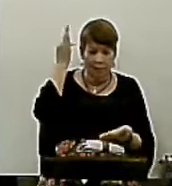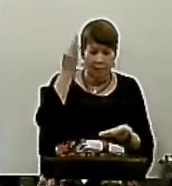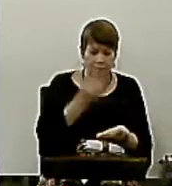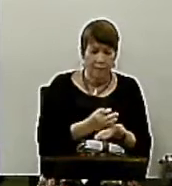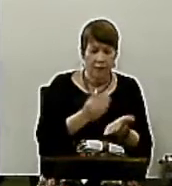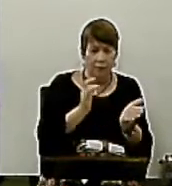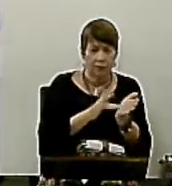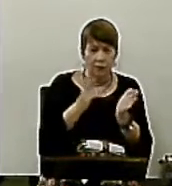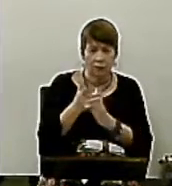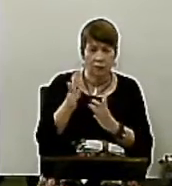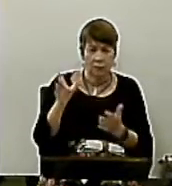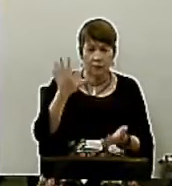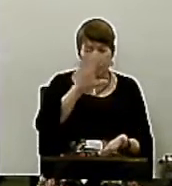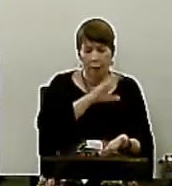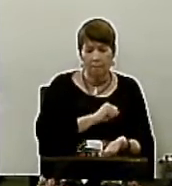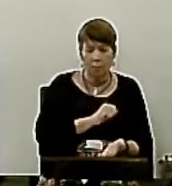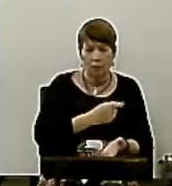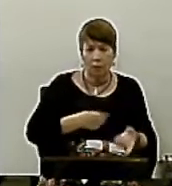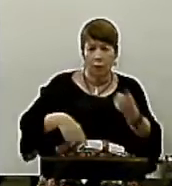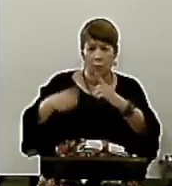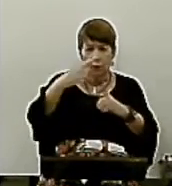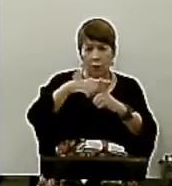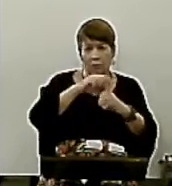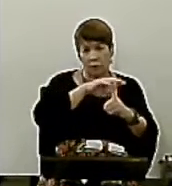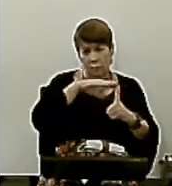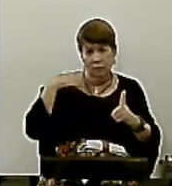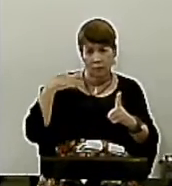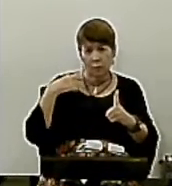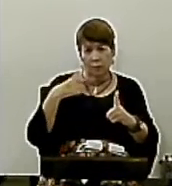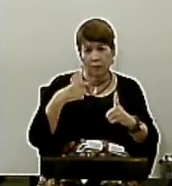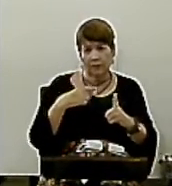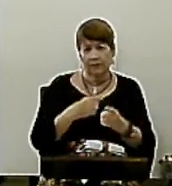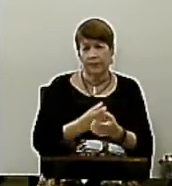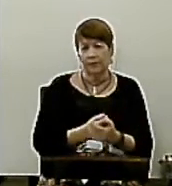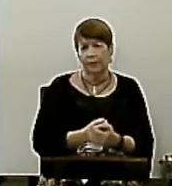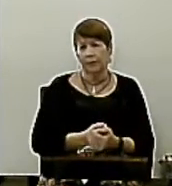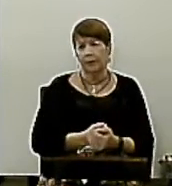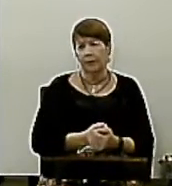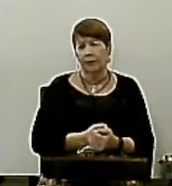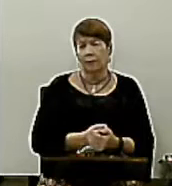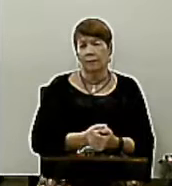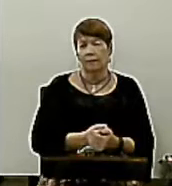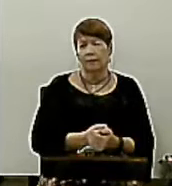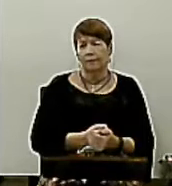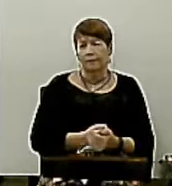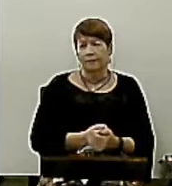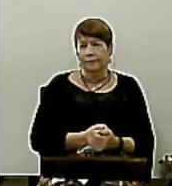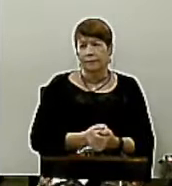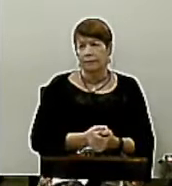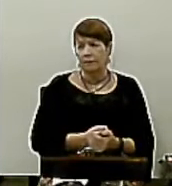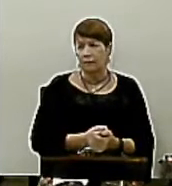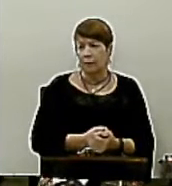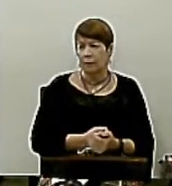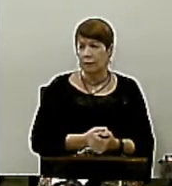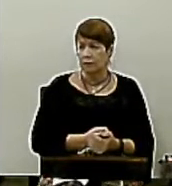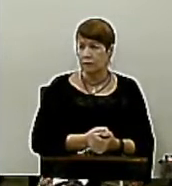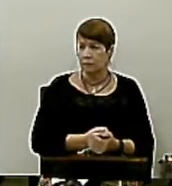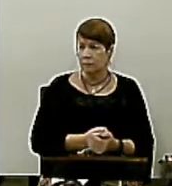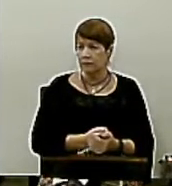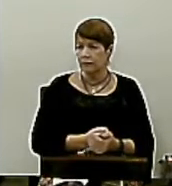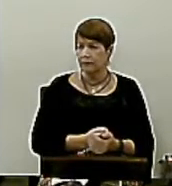amou e a si mesmo se entregou por mim Capítulo 2, versículo 20, versículo que todo bom cristão